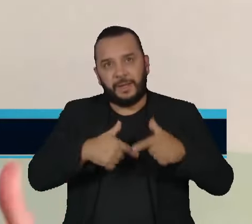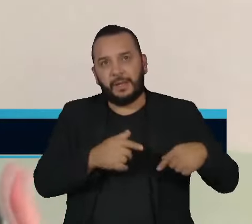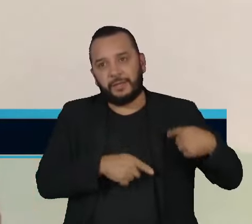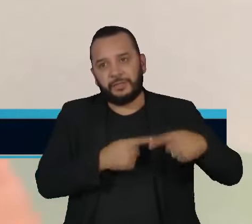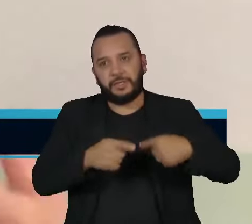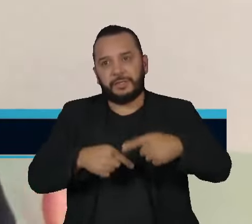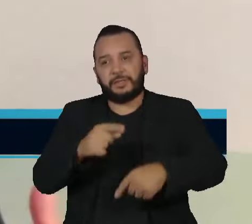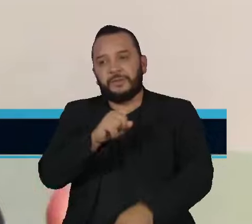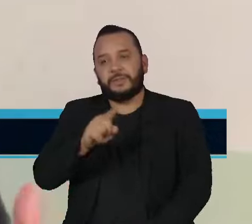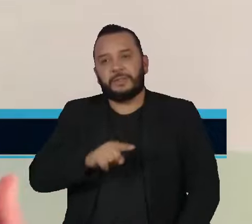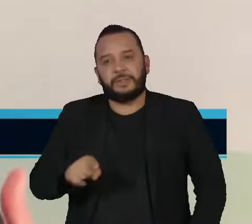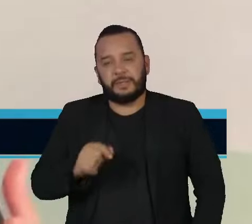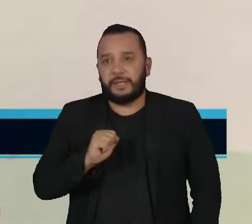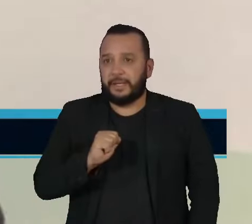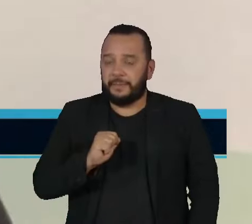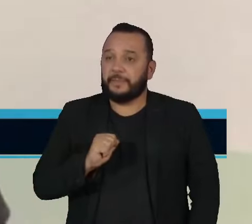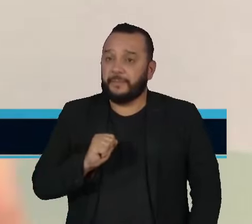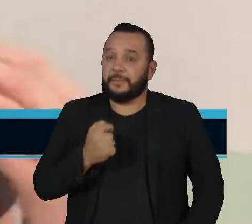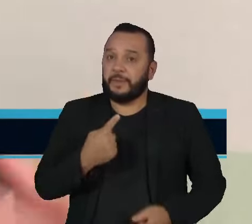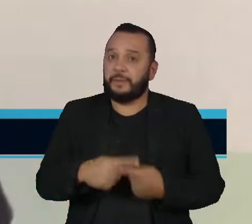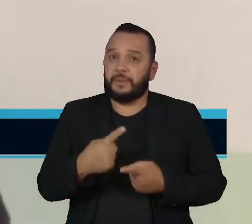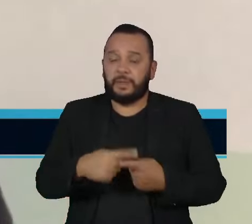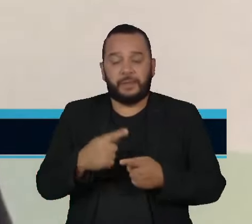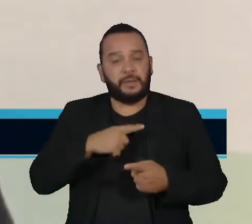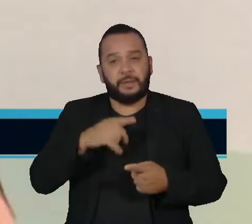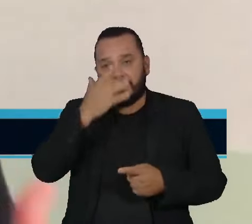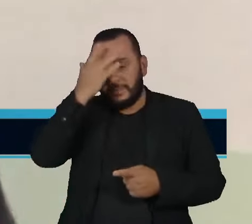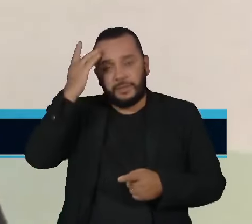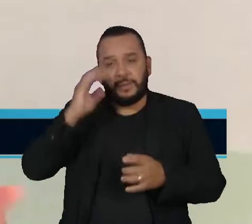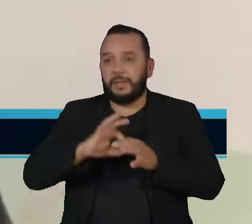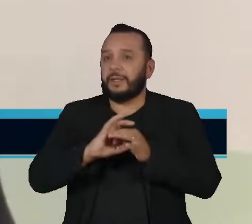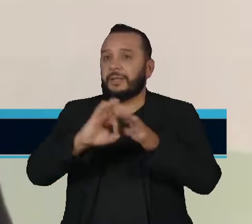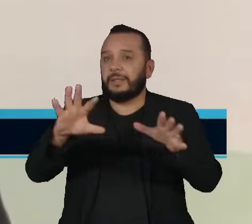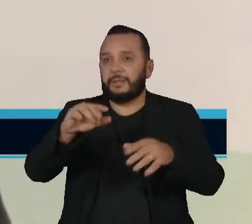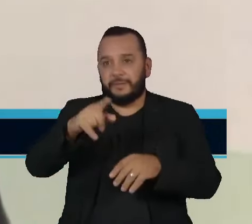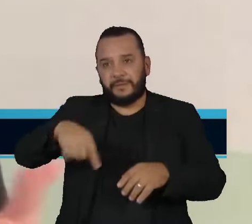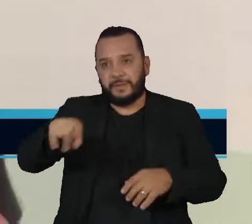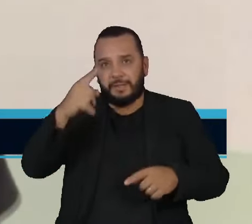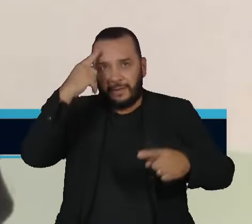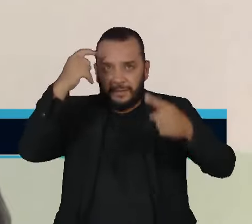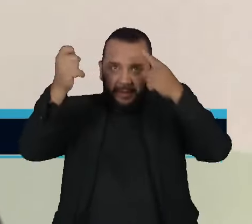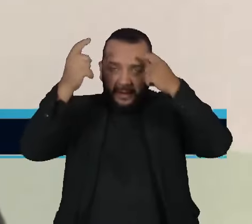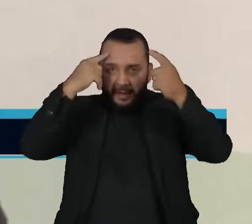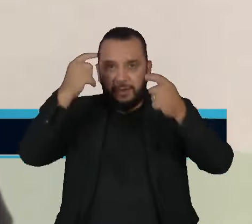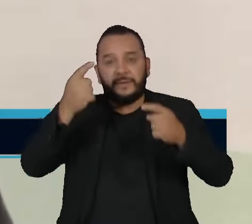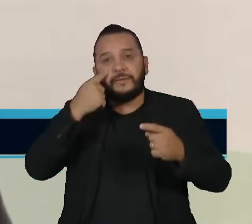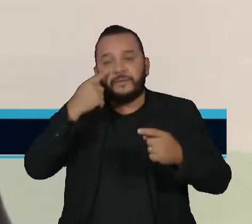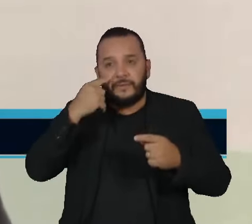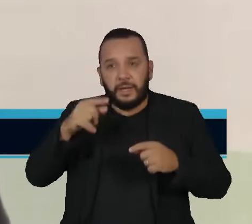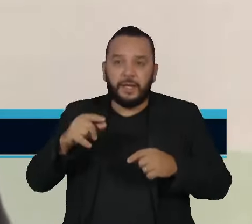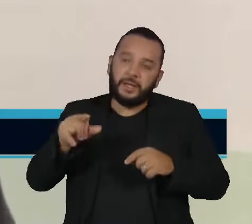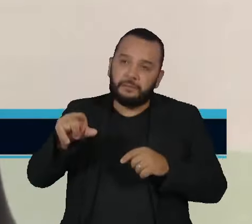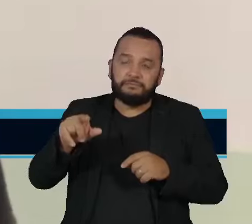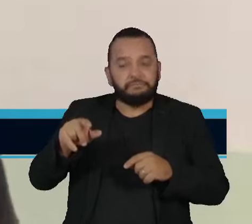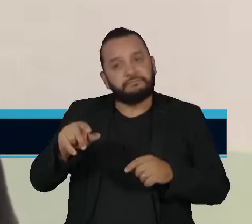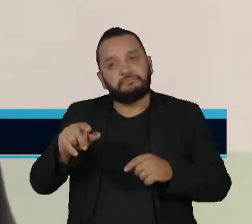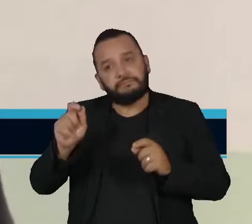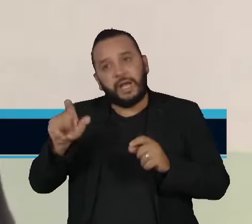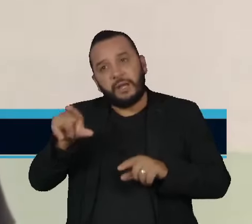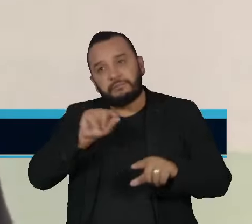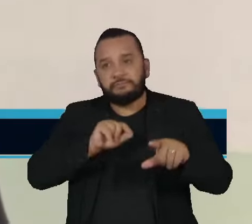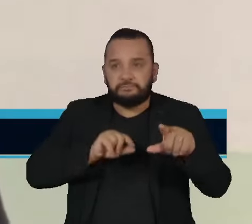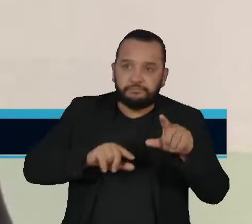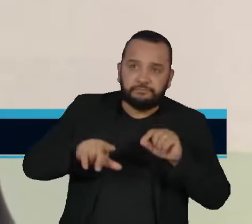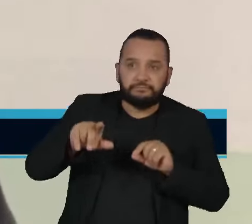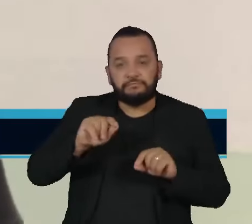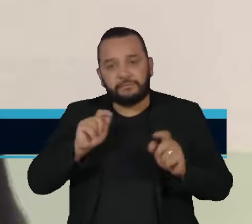nesse sentido de deixar as pessoas livres para trazer as ideias e ver o que é viável ou não é viável para a gente trabalhar.